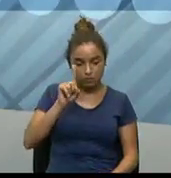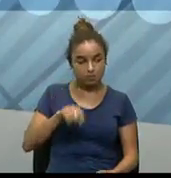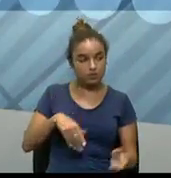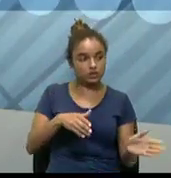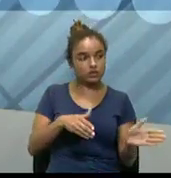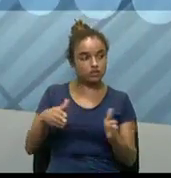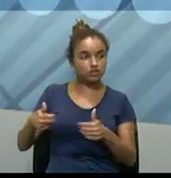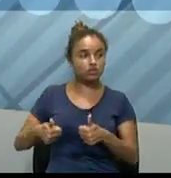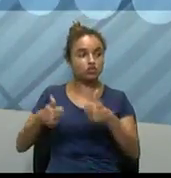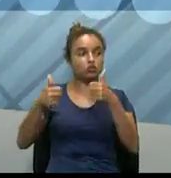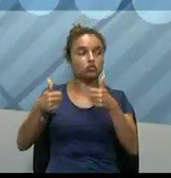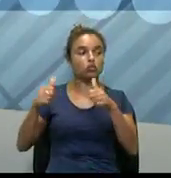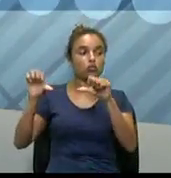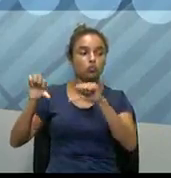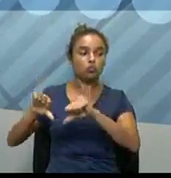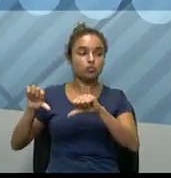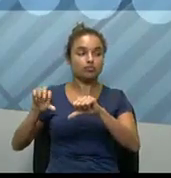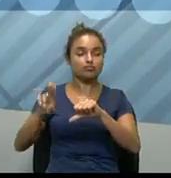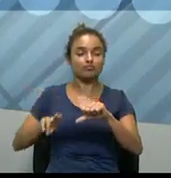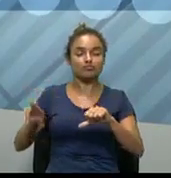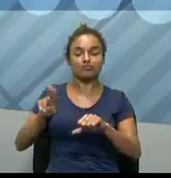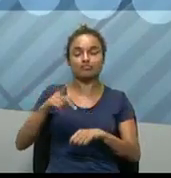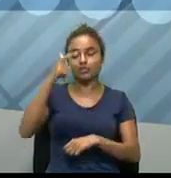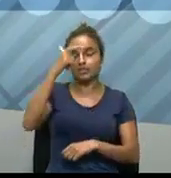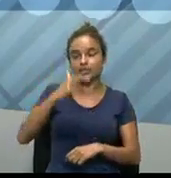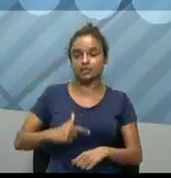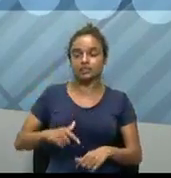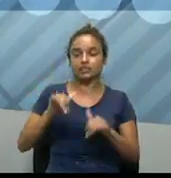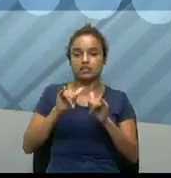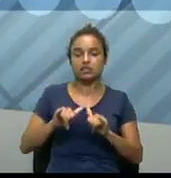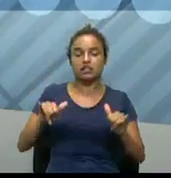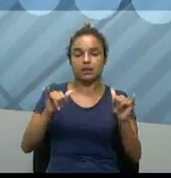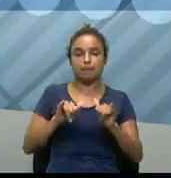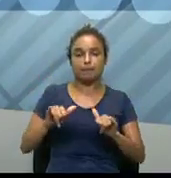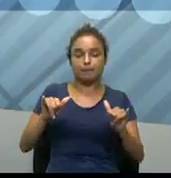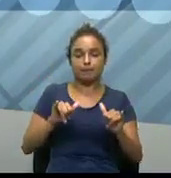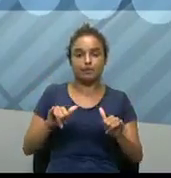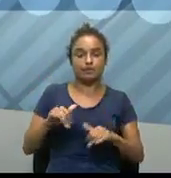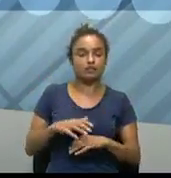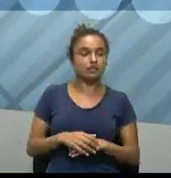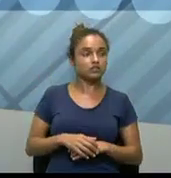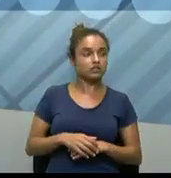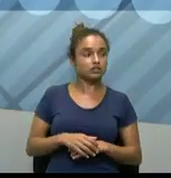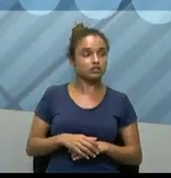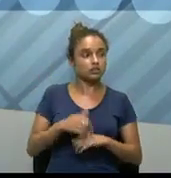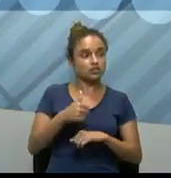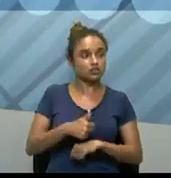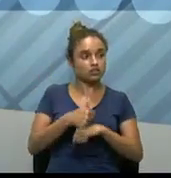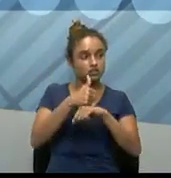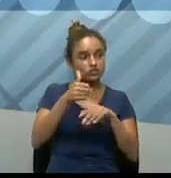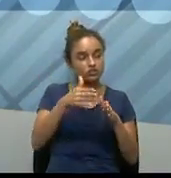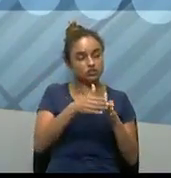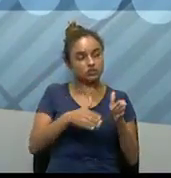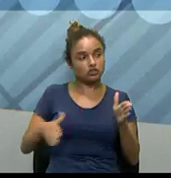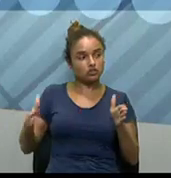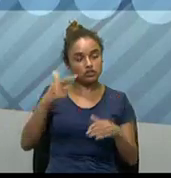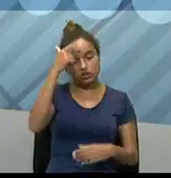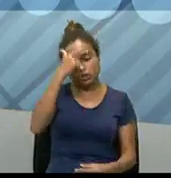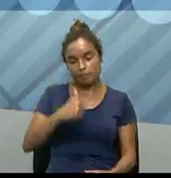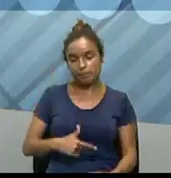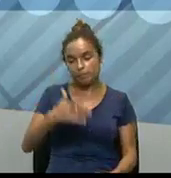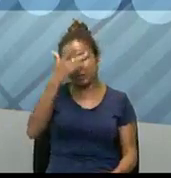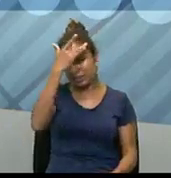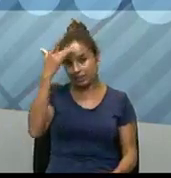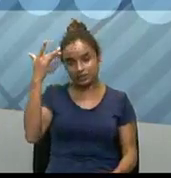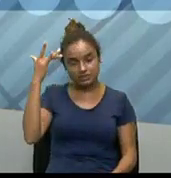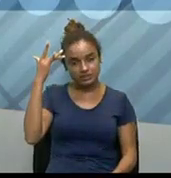desses usuários, né? Então, se informar bastante a respeito. Principalmente, pessoal, outra coisa, a questão